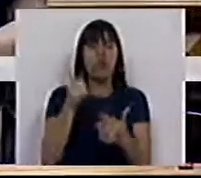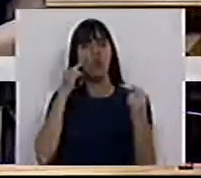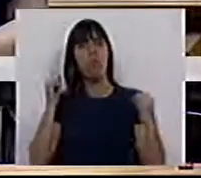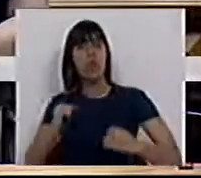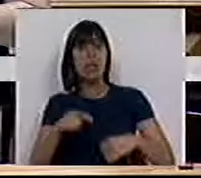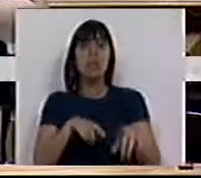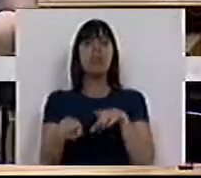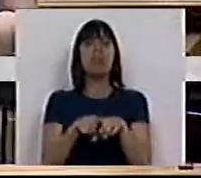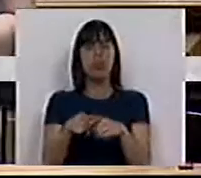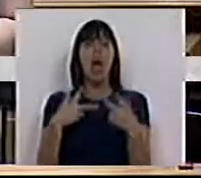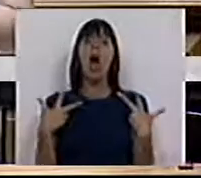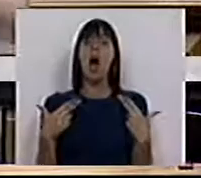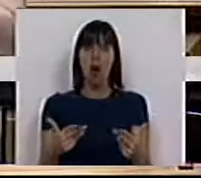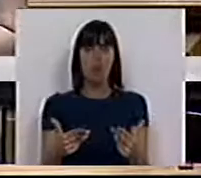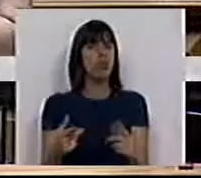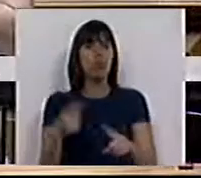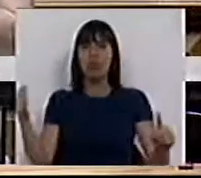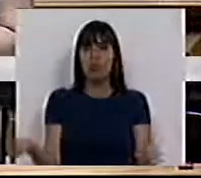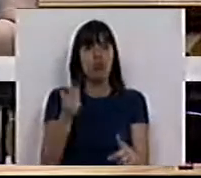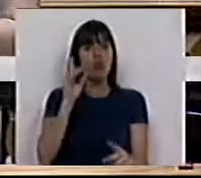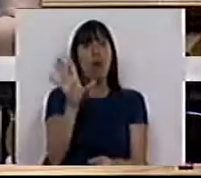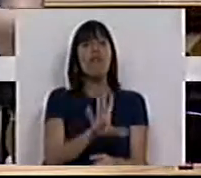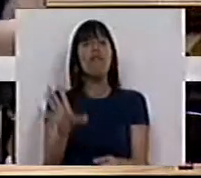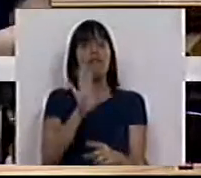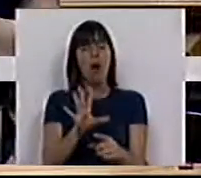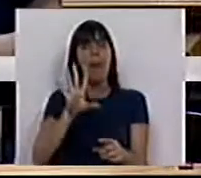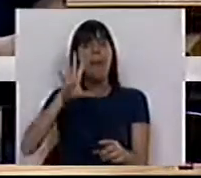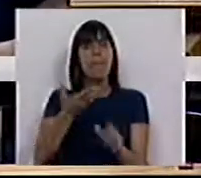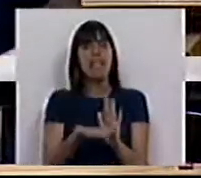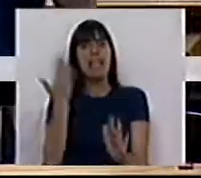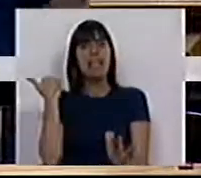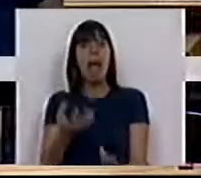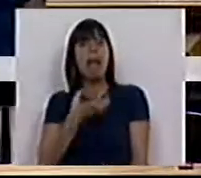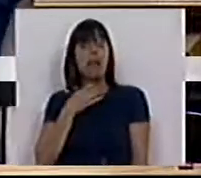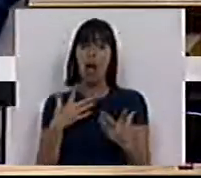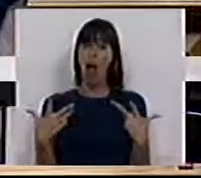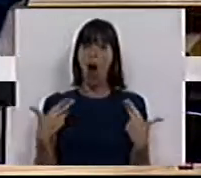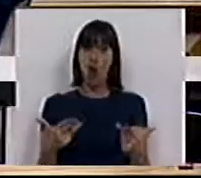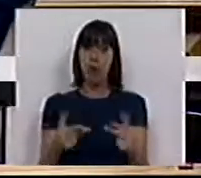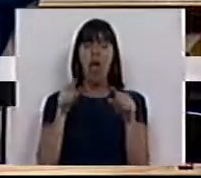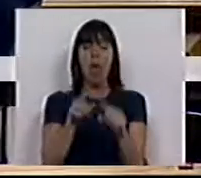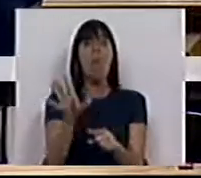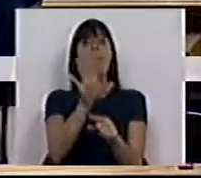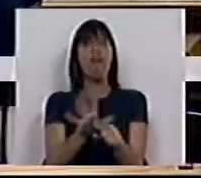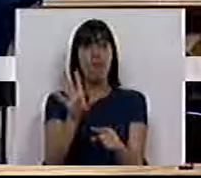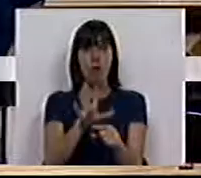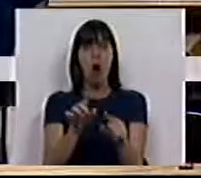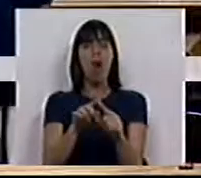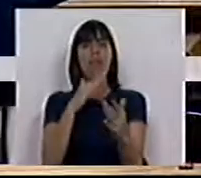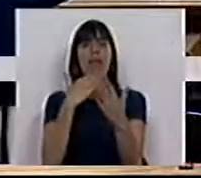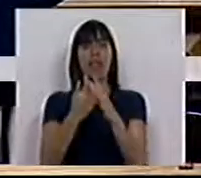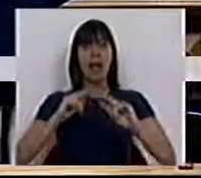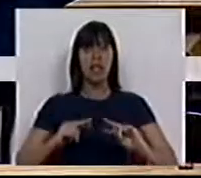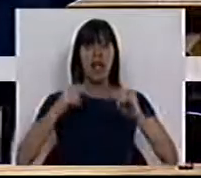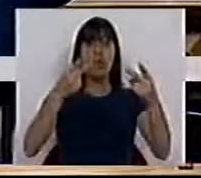do bom senso político, a austeridade não é uma forma de tirar países da crise. A austeridade é um mecanismo para